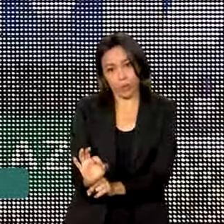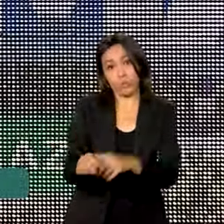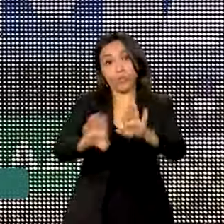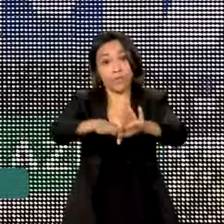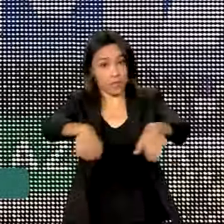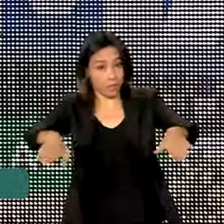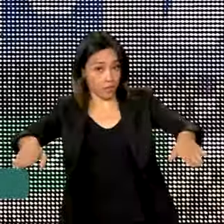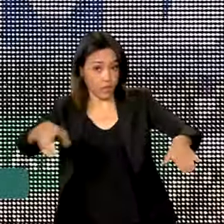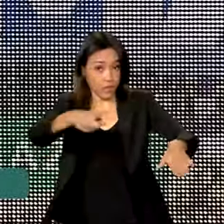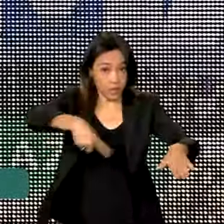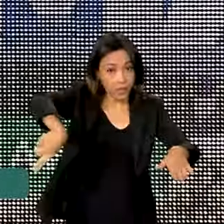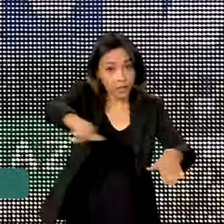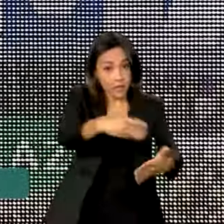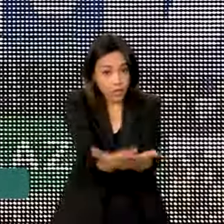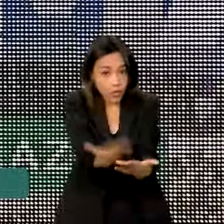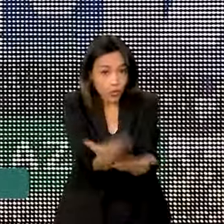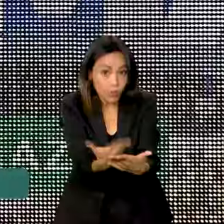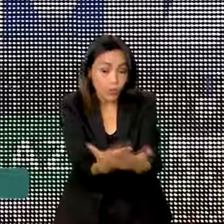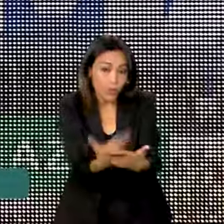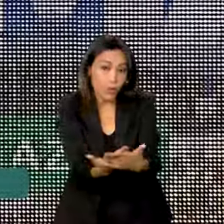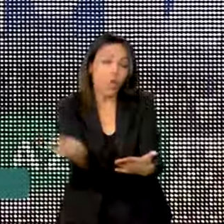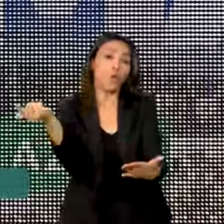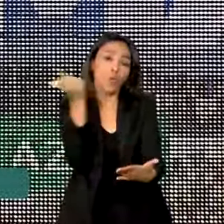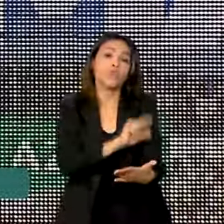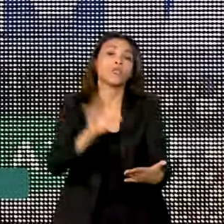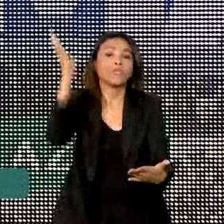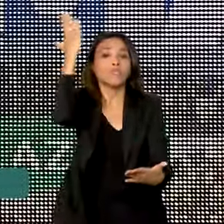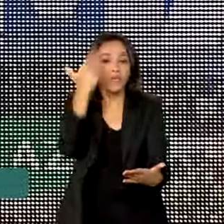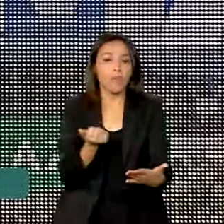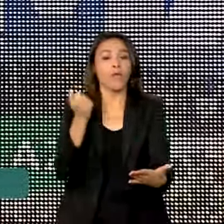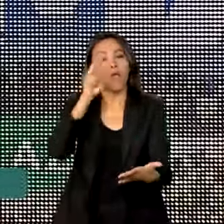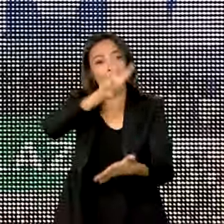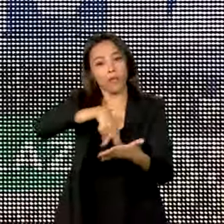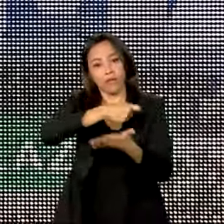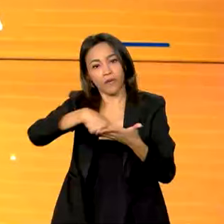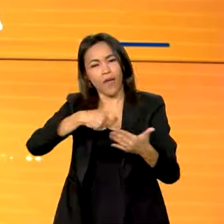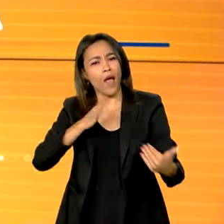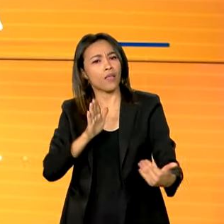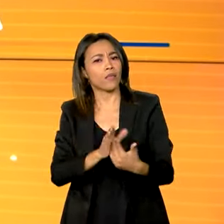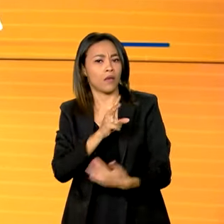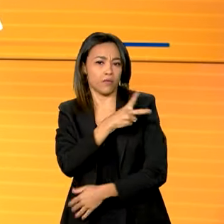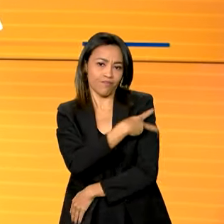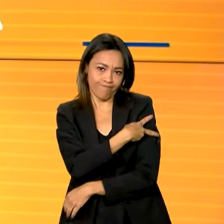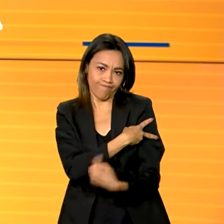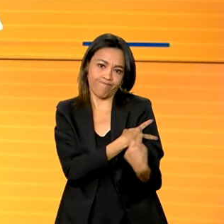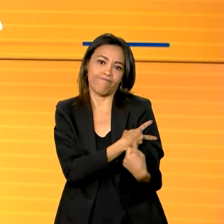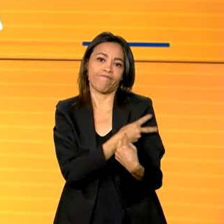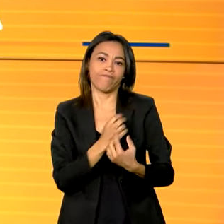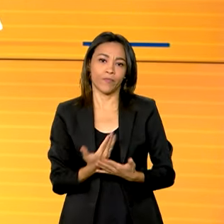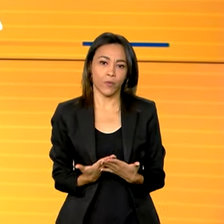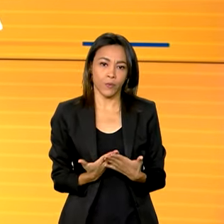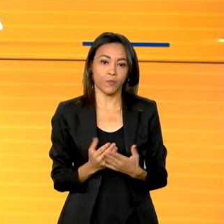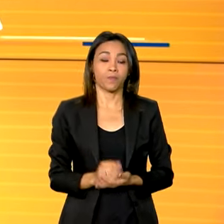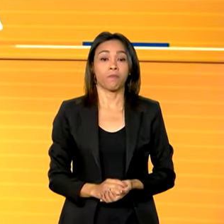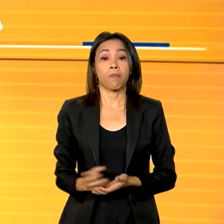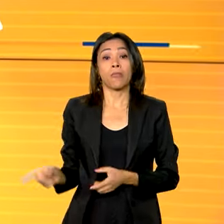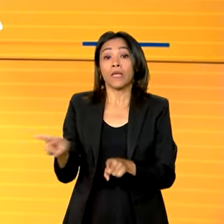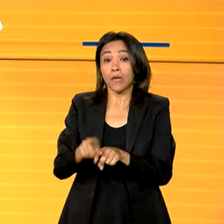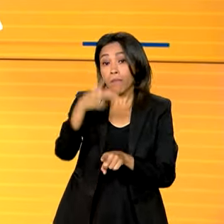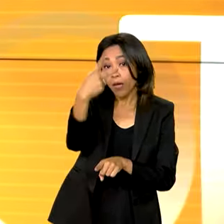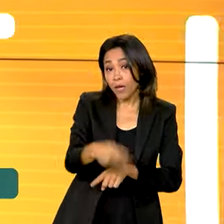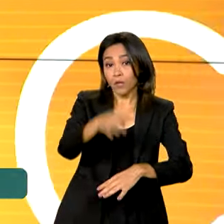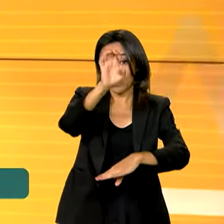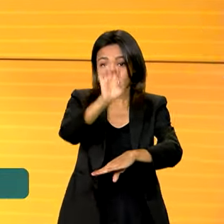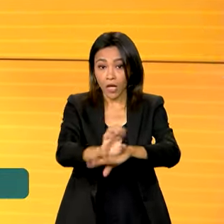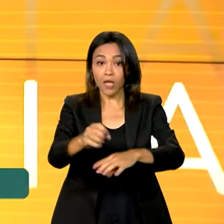crianças no ensino fundamental sejam alfabetizadas até o segundo ano. E ainda no Estado, foi inaugurado